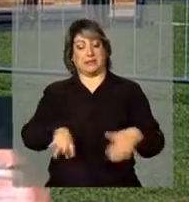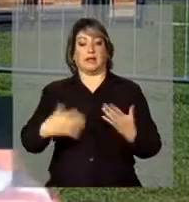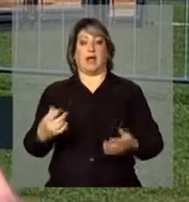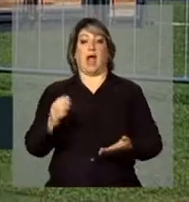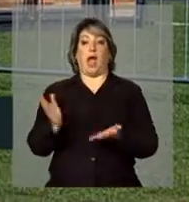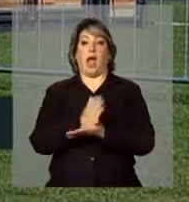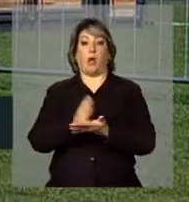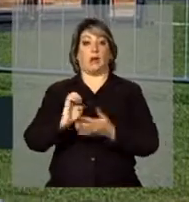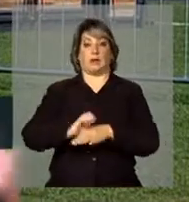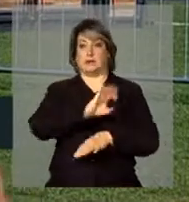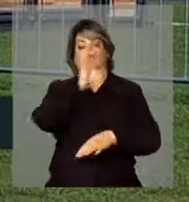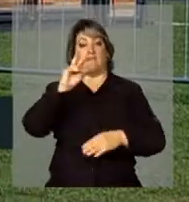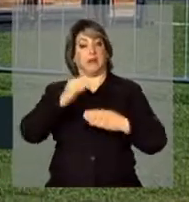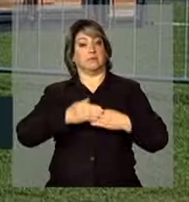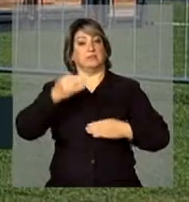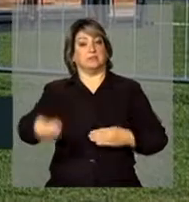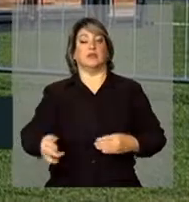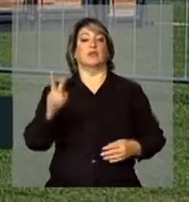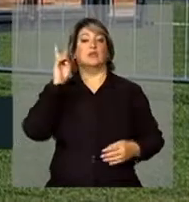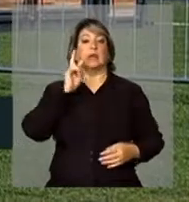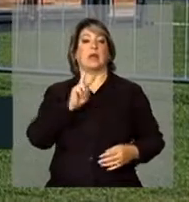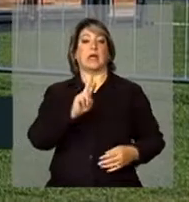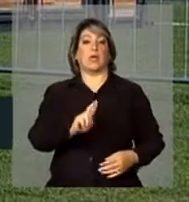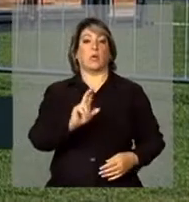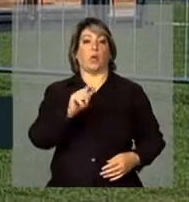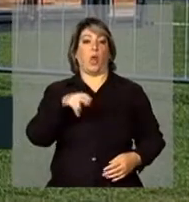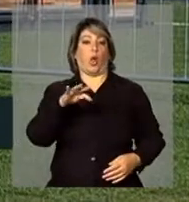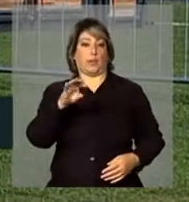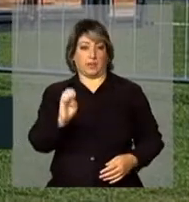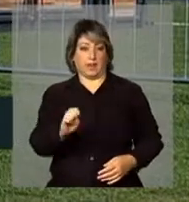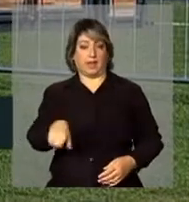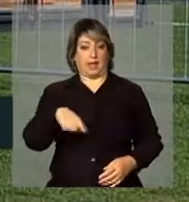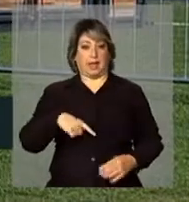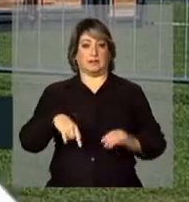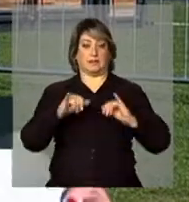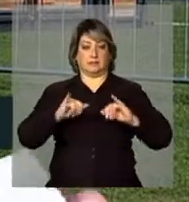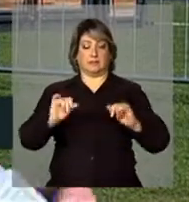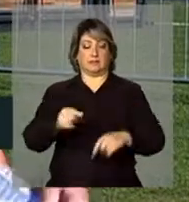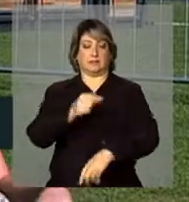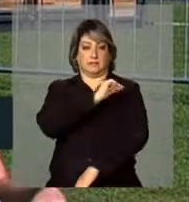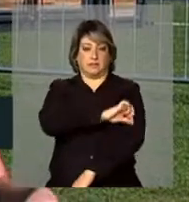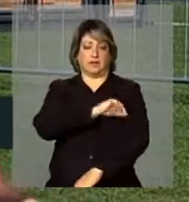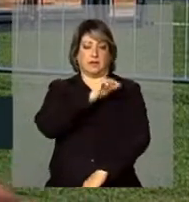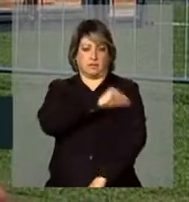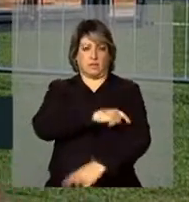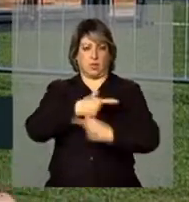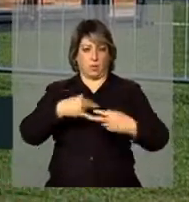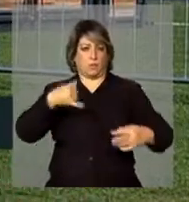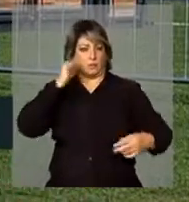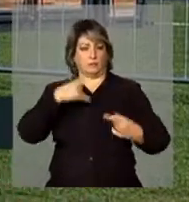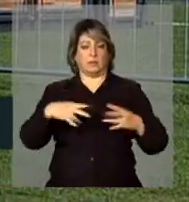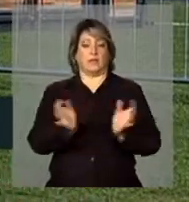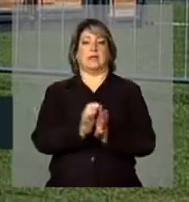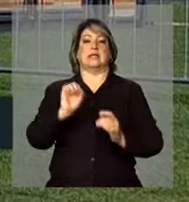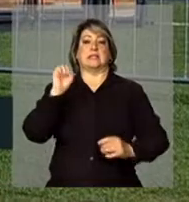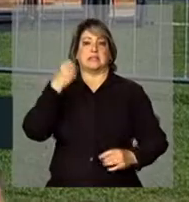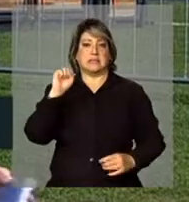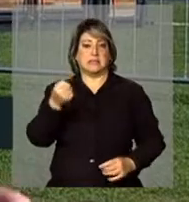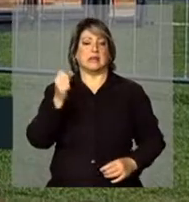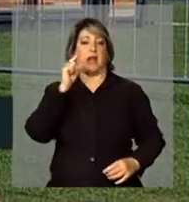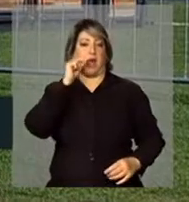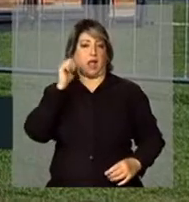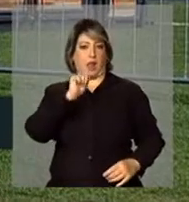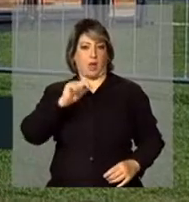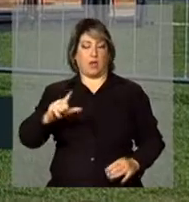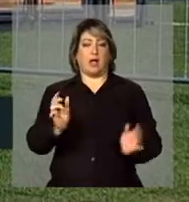estados ela vai ser adiada. É o caso do Rio Grande do Norte, onde ocorre essa campanha em junho deste ano, e Sergipe, Alagoas e parte